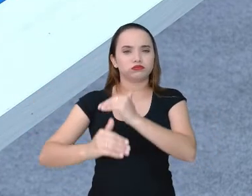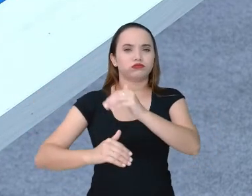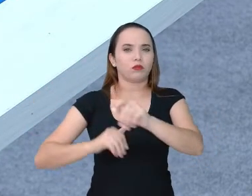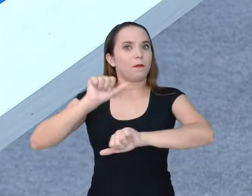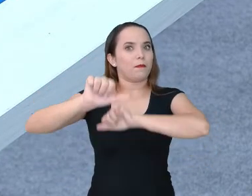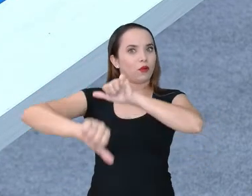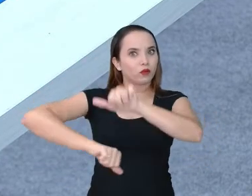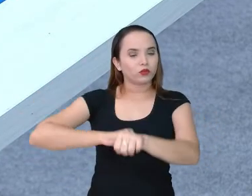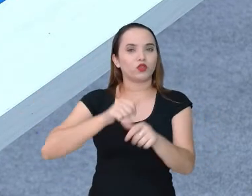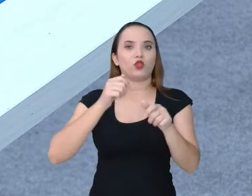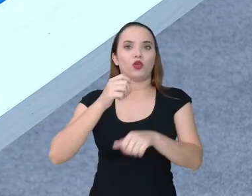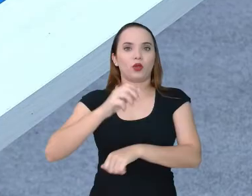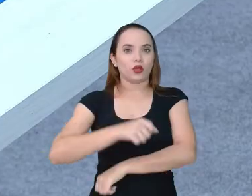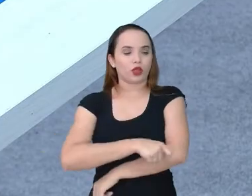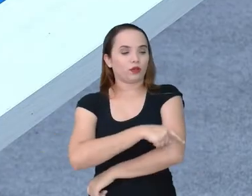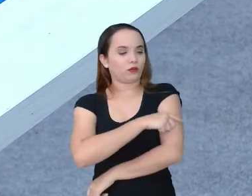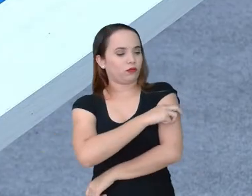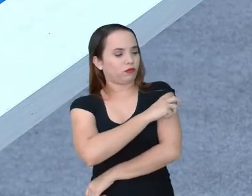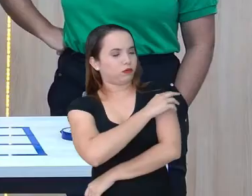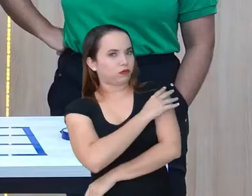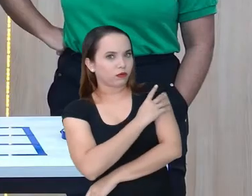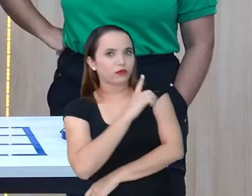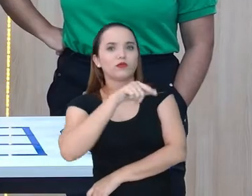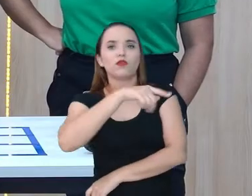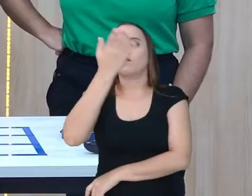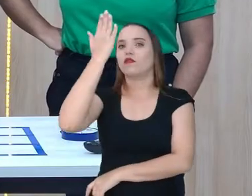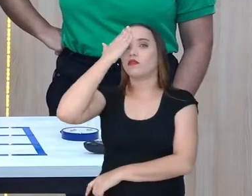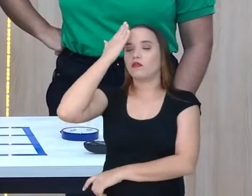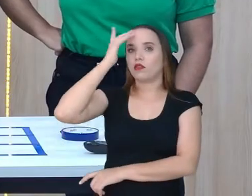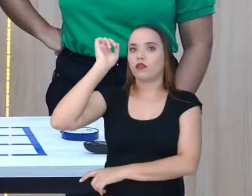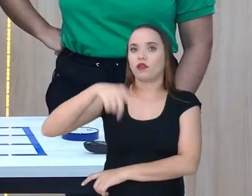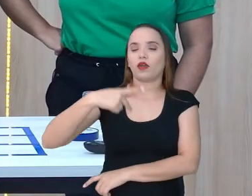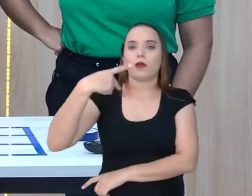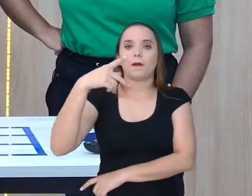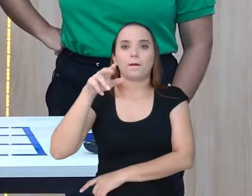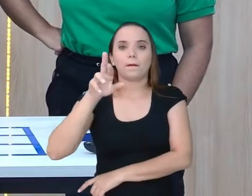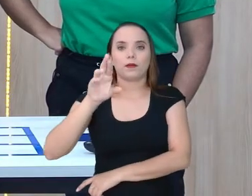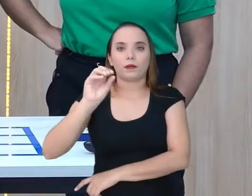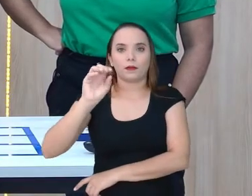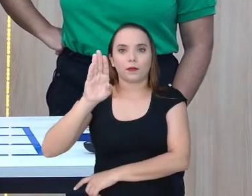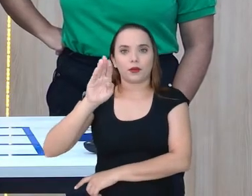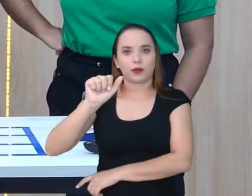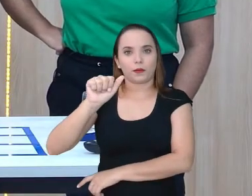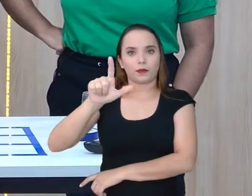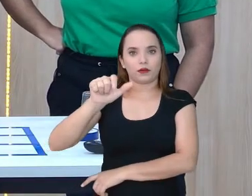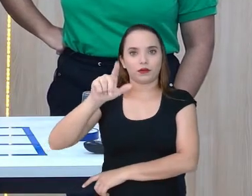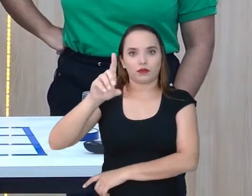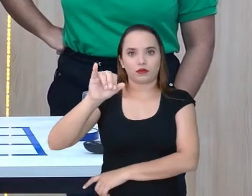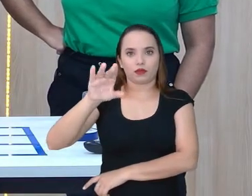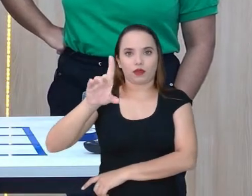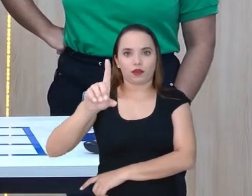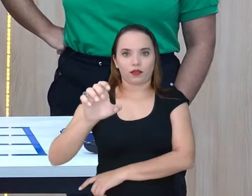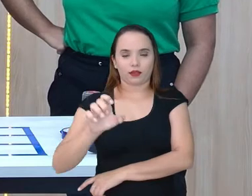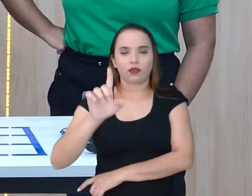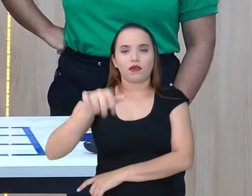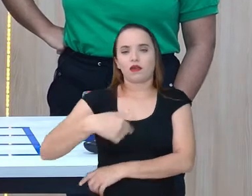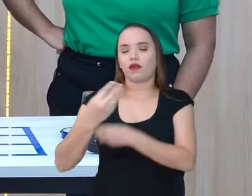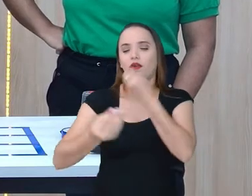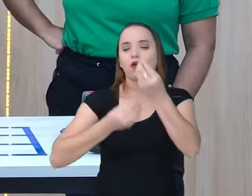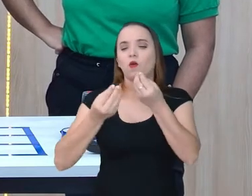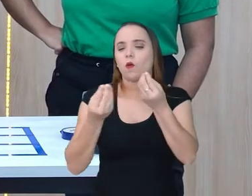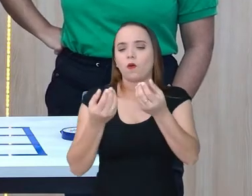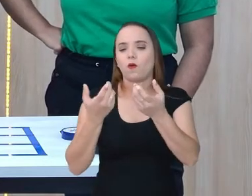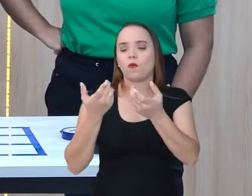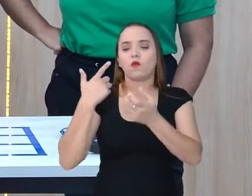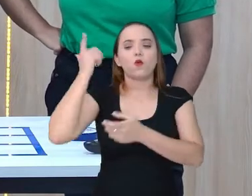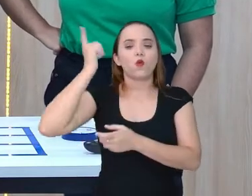aí uma forma mais complexa de probabilidade, né? O quão provável é eu ganhar